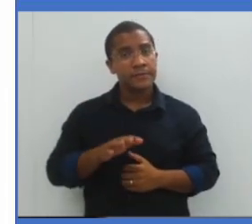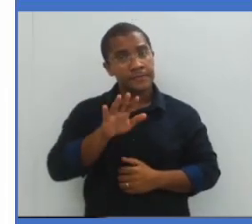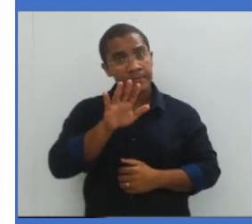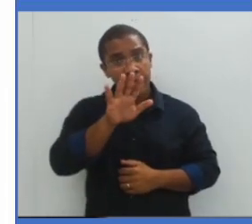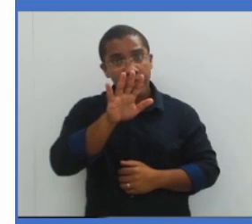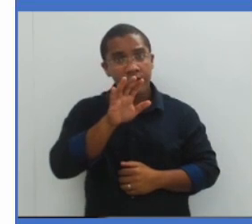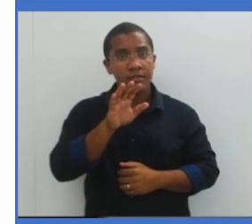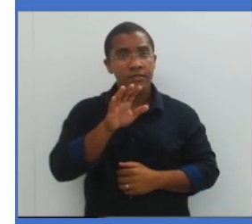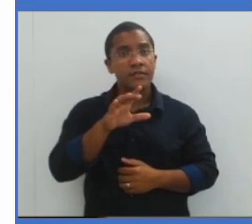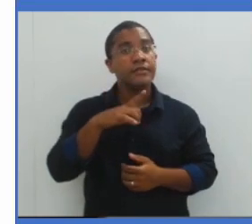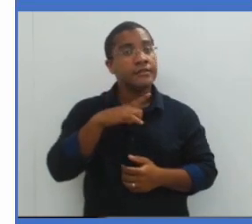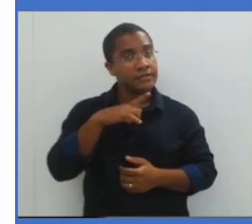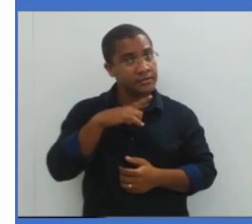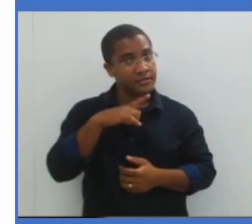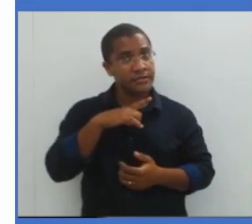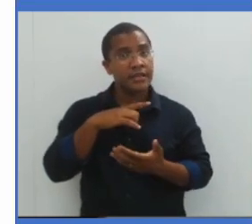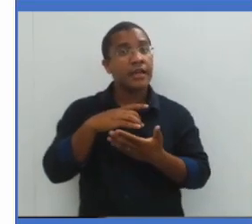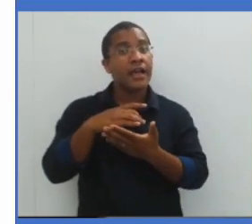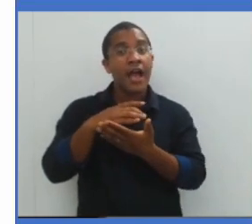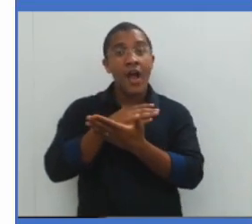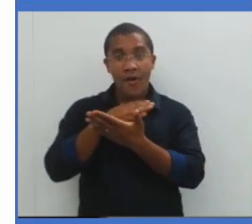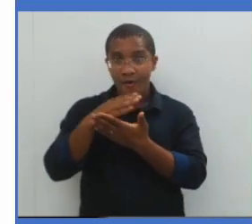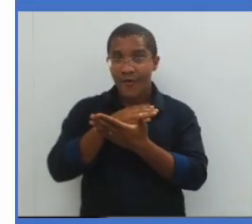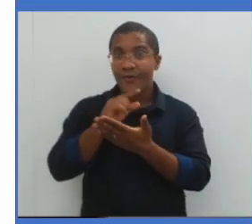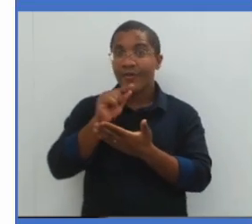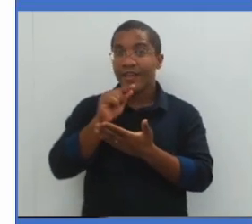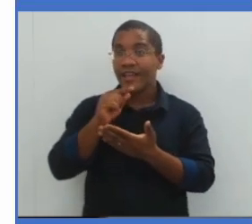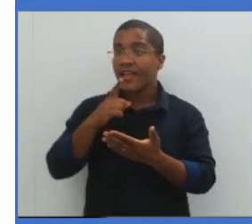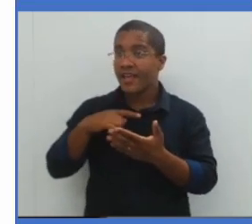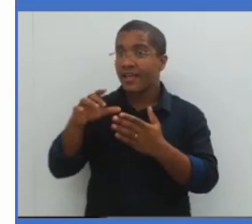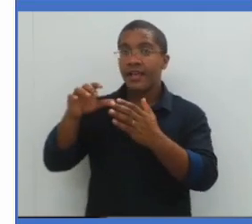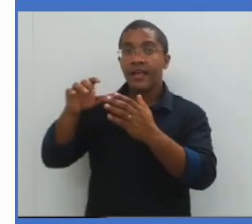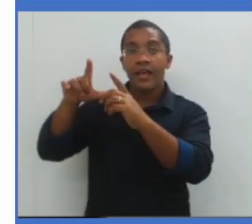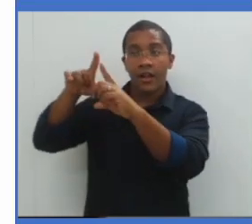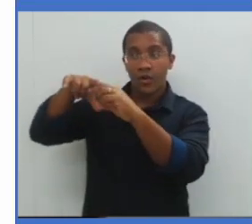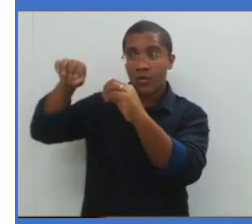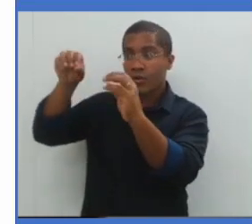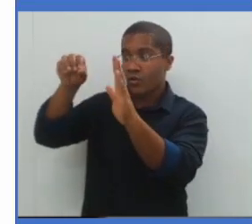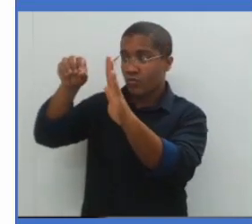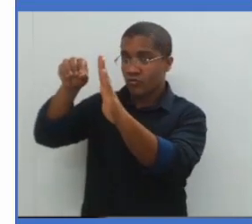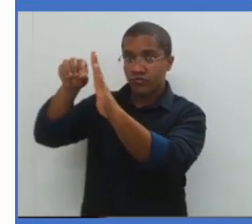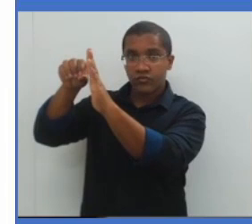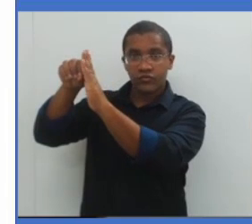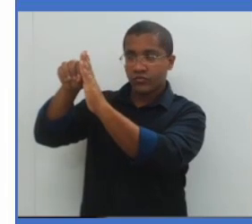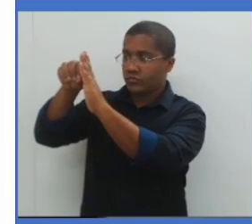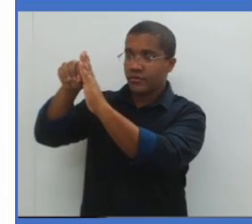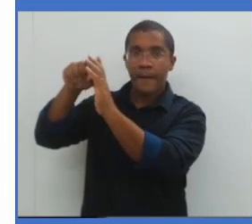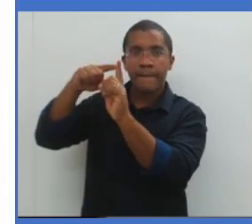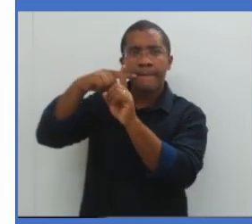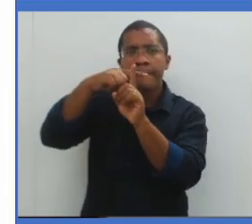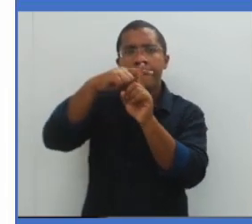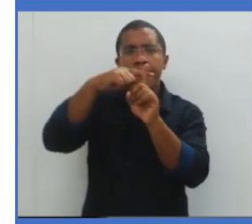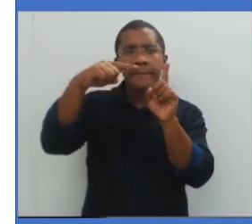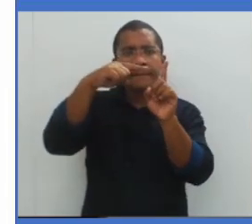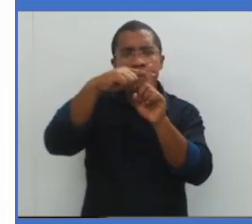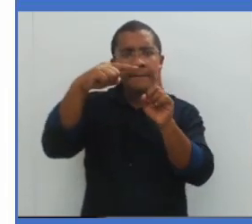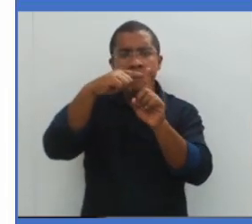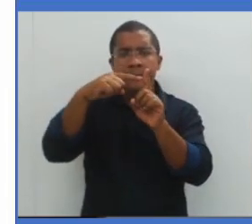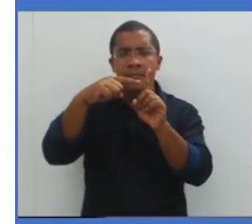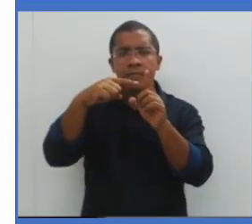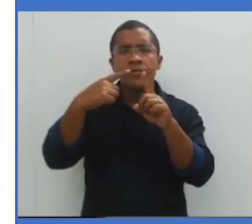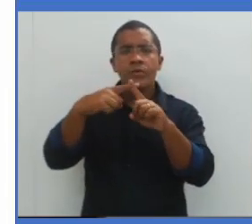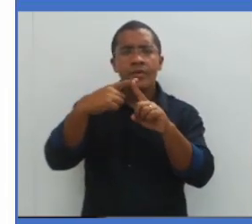Porém, existe aquela eclipse parcial. É quando a Lua é